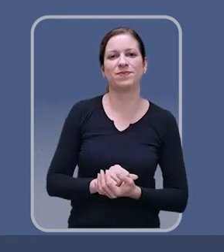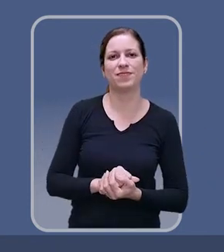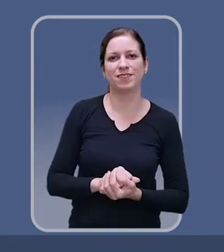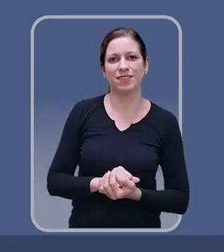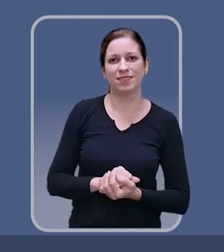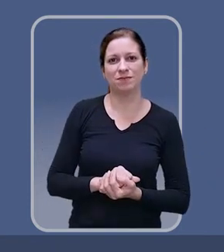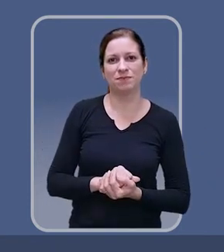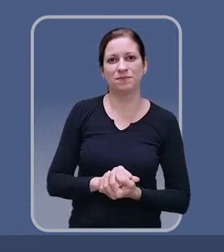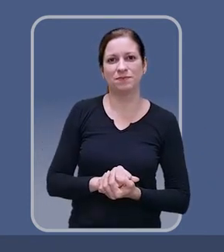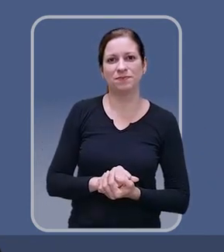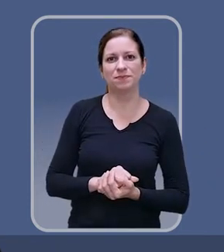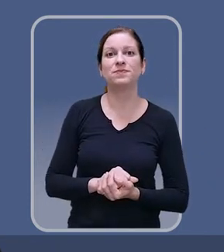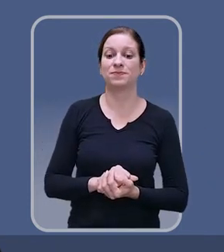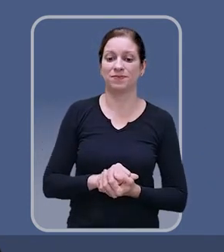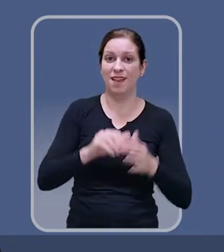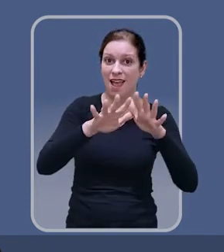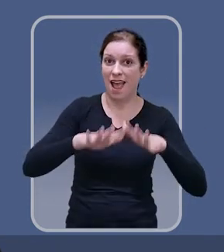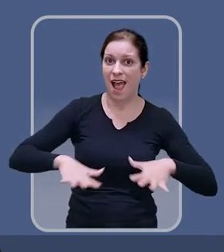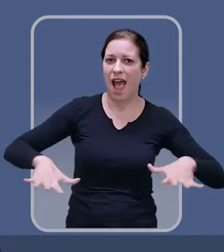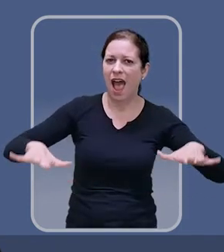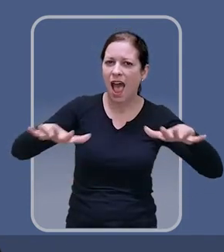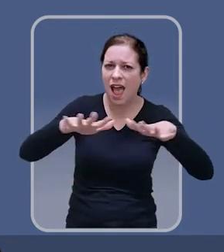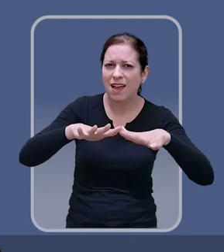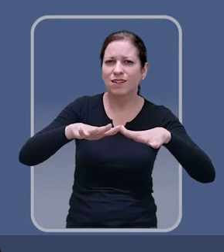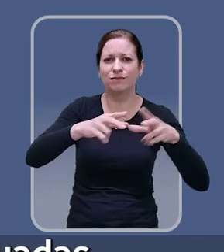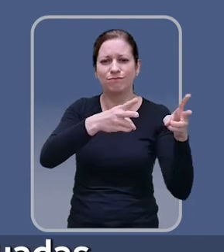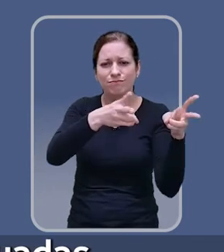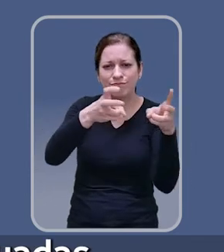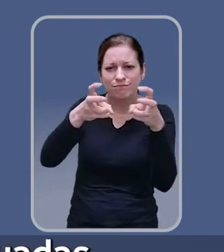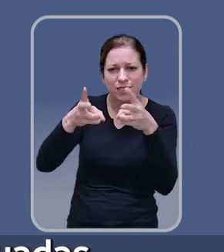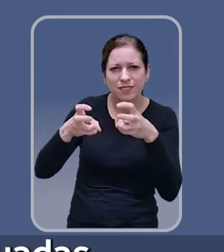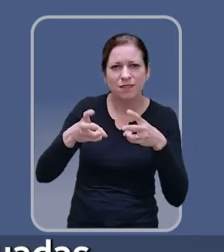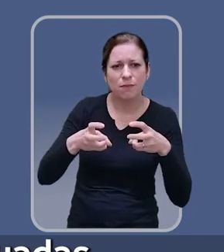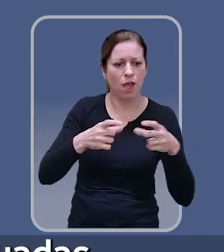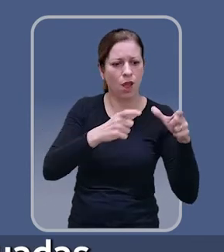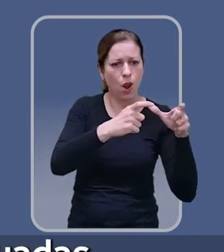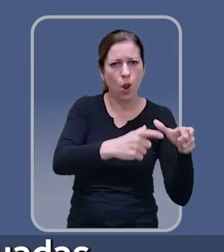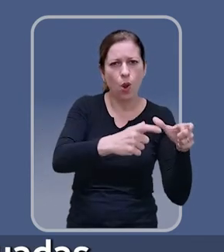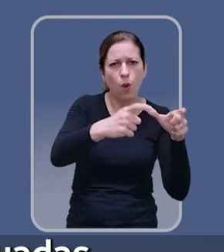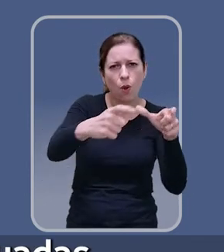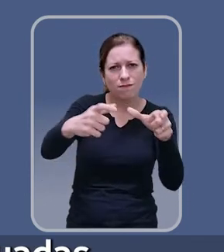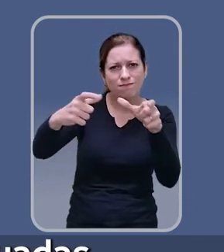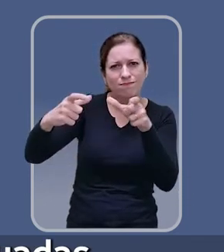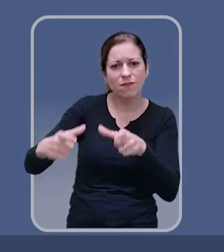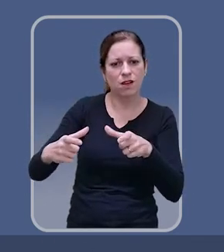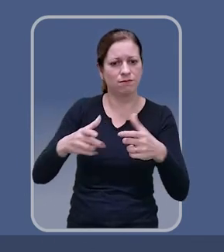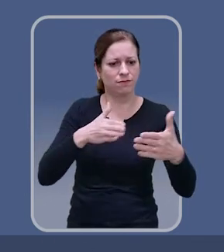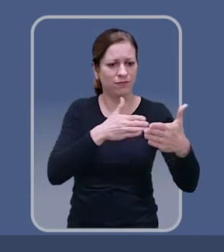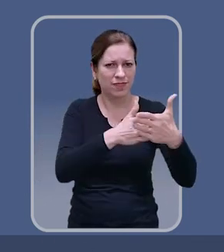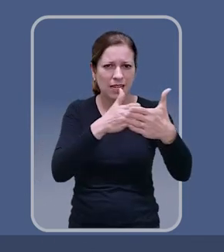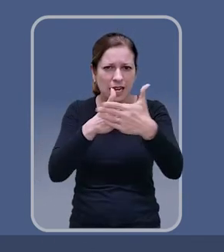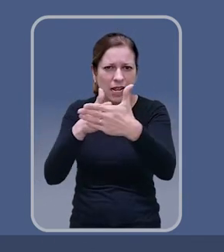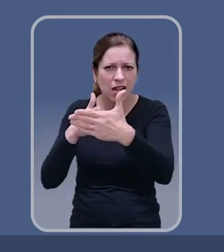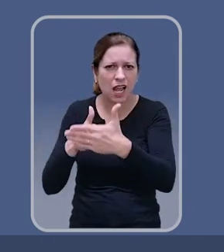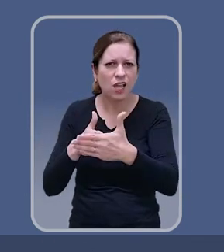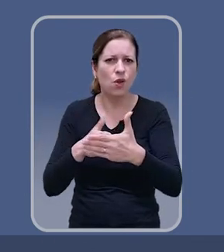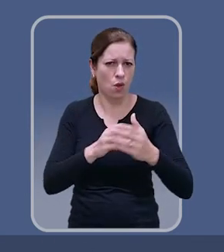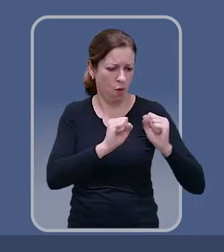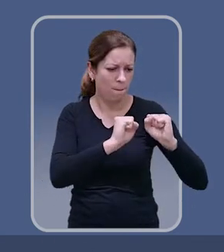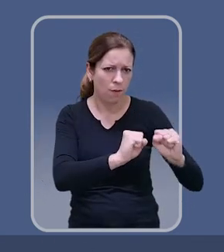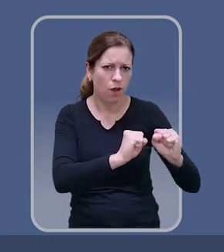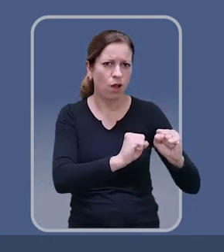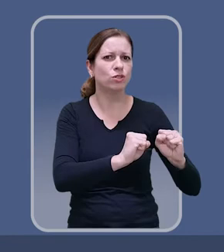investimentos imobiliários. E isso não precisa ser generalista, pode-se escolher as vias mais adequadas para que isso aconteça,